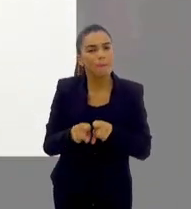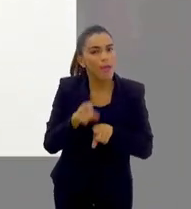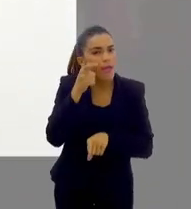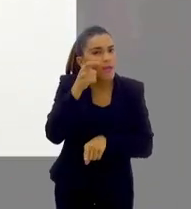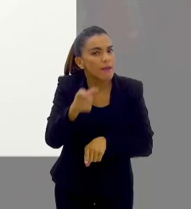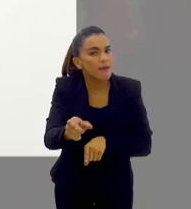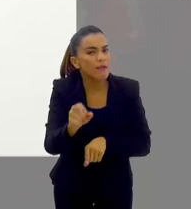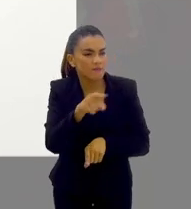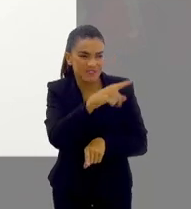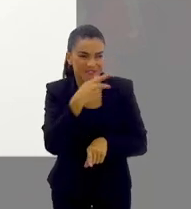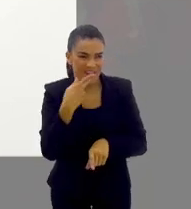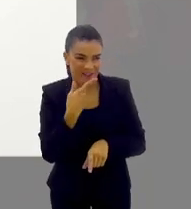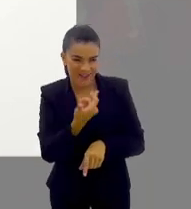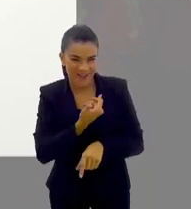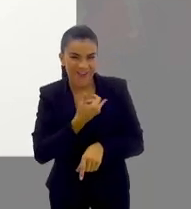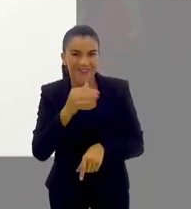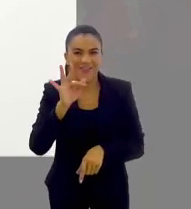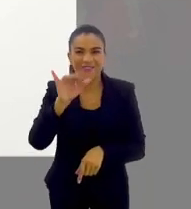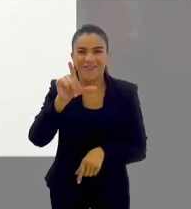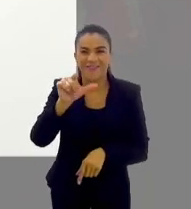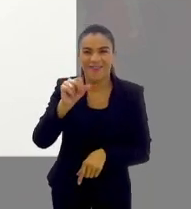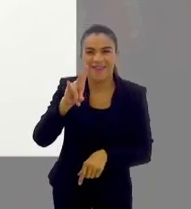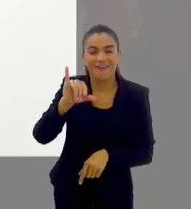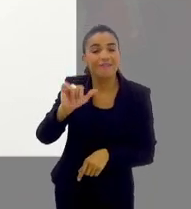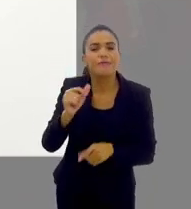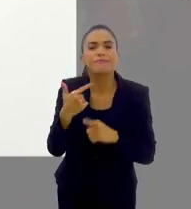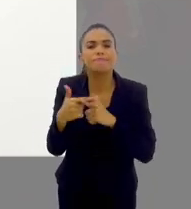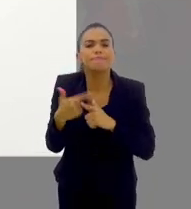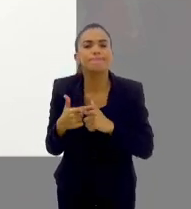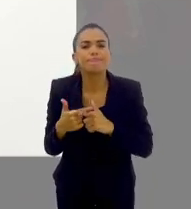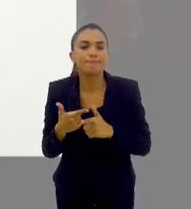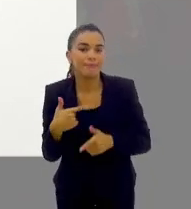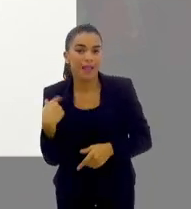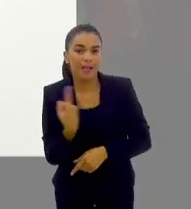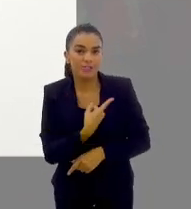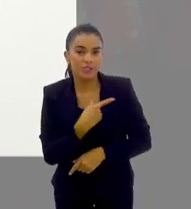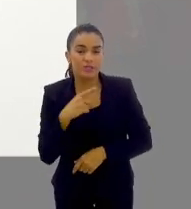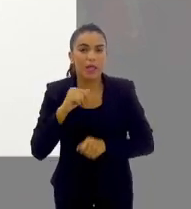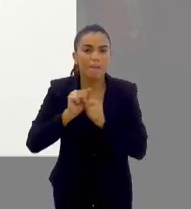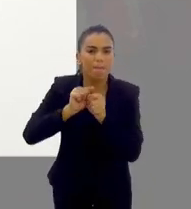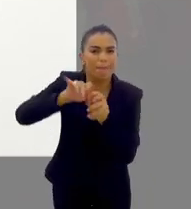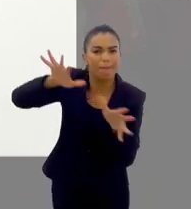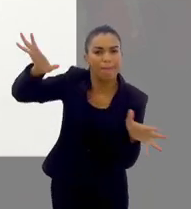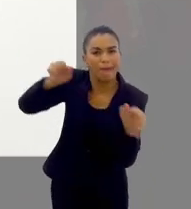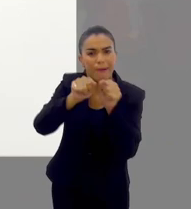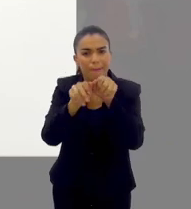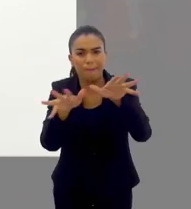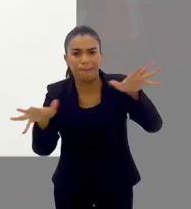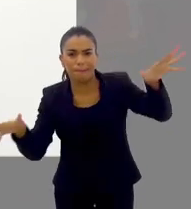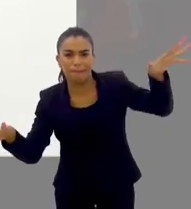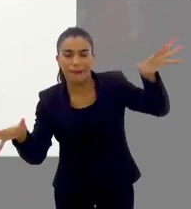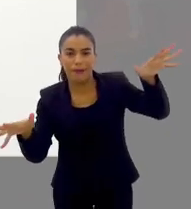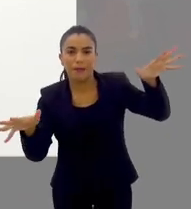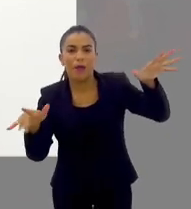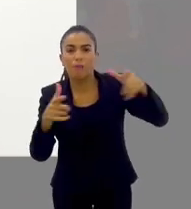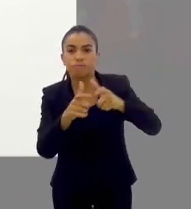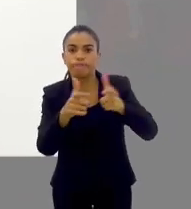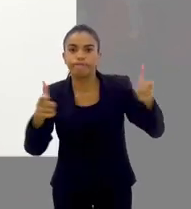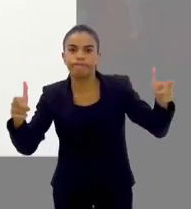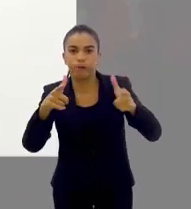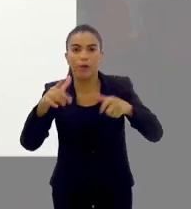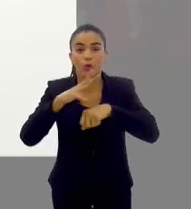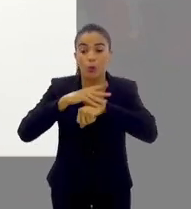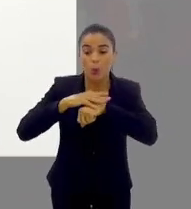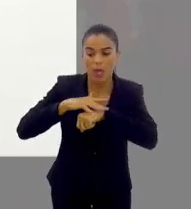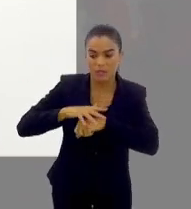tá? E isso é interessante que você comentou, Flávio, porque quando a gente tem uma epidemia, um aumento de número